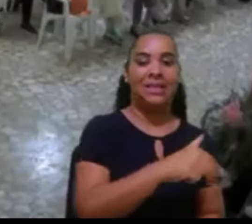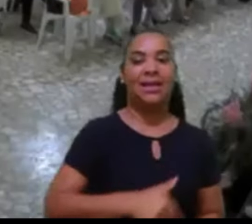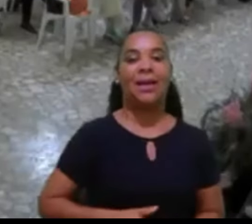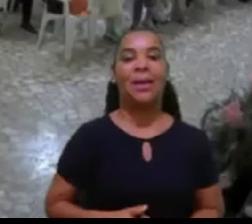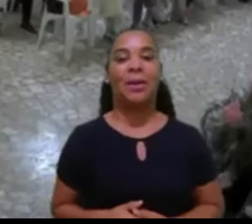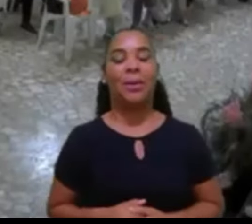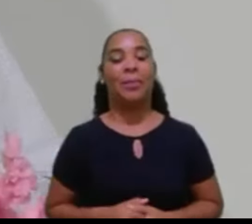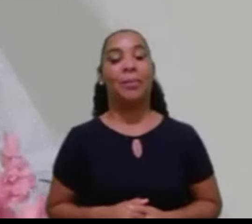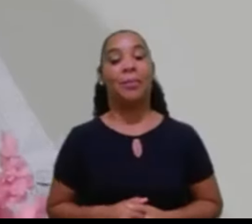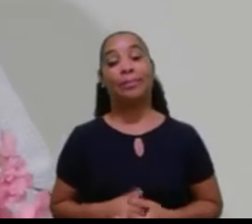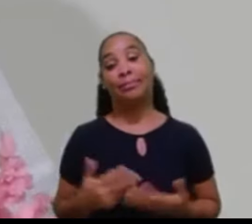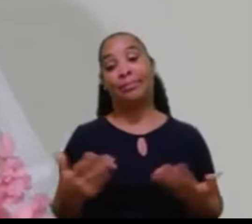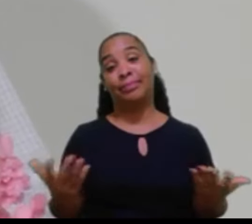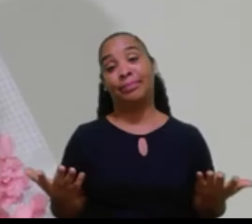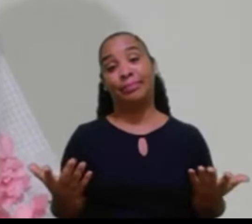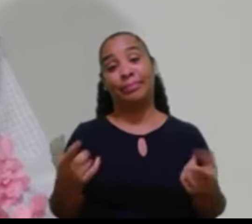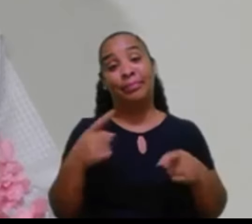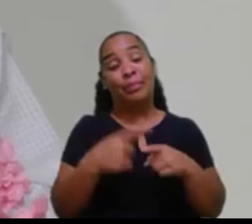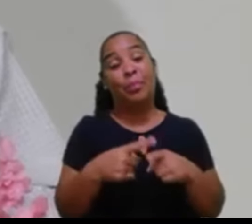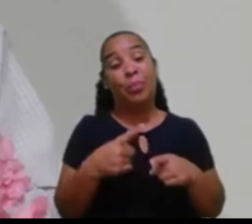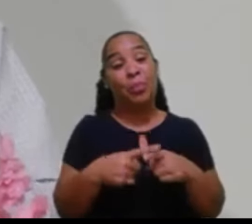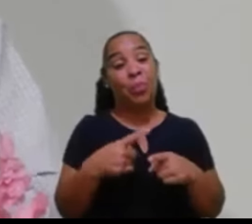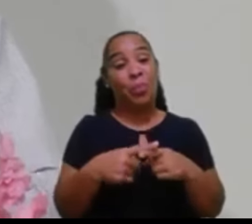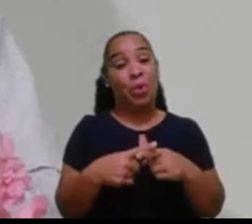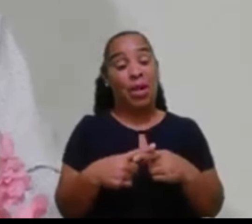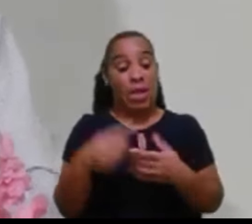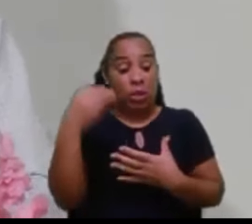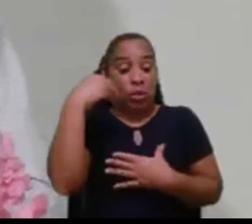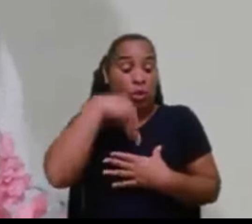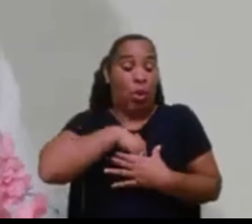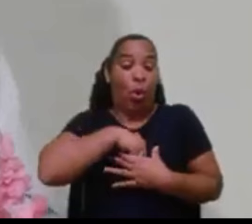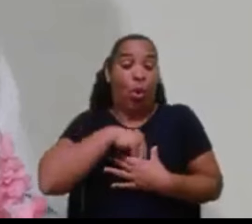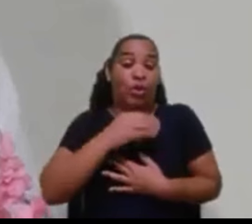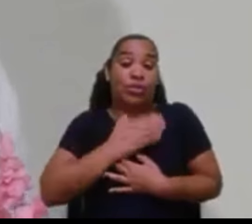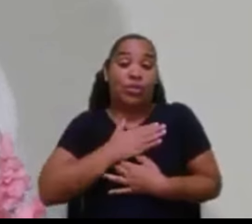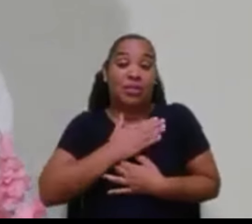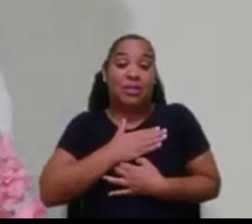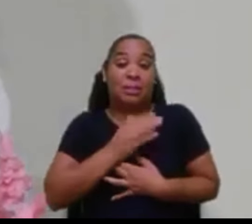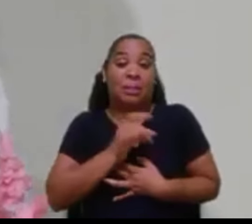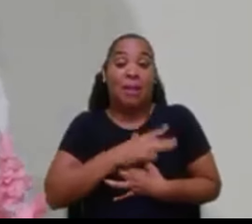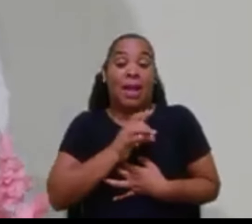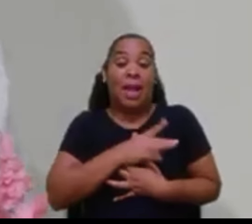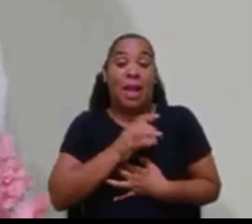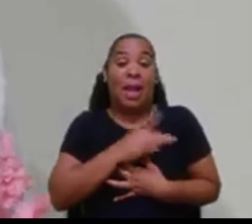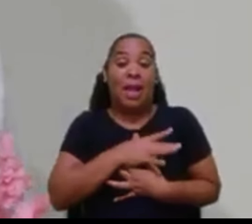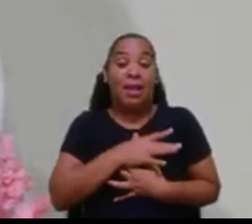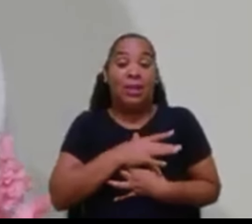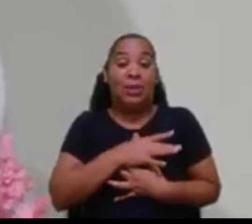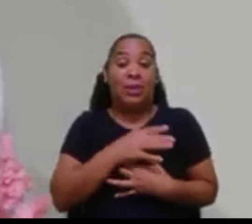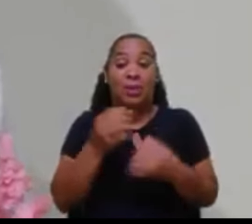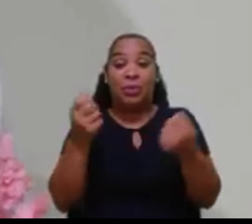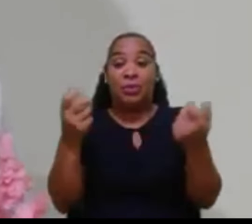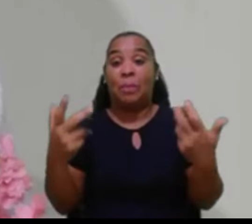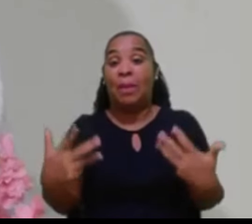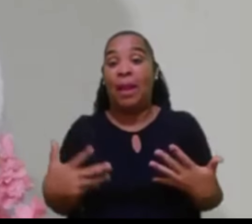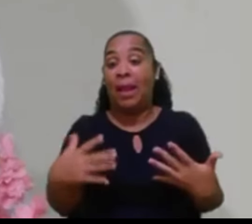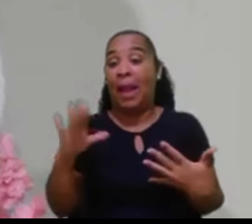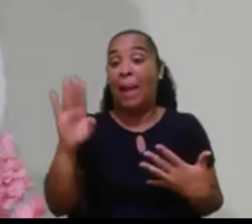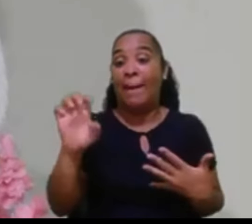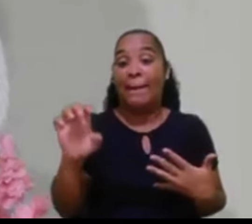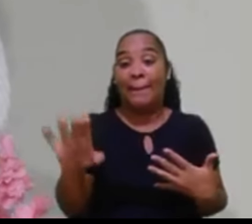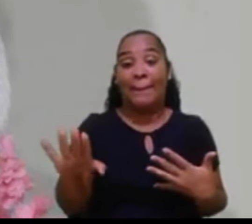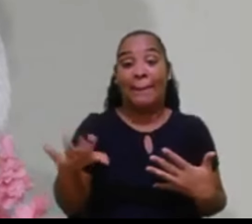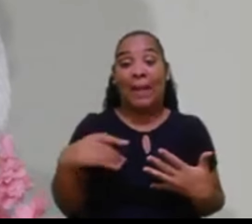Porque é tão impregnado em nós que até para justificar o bem, a gente dá um arranjozinho.